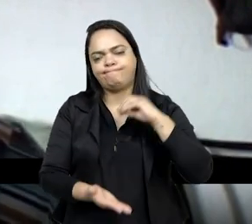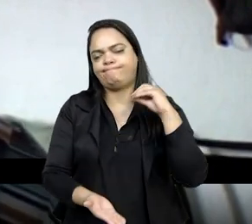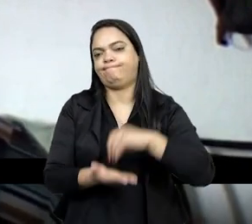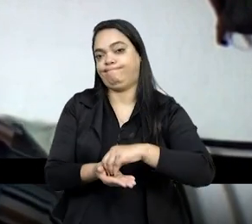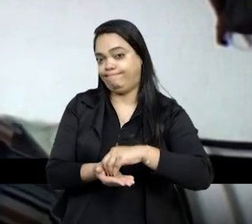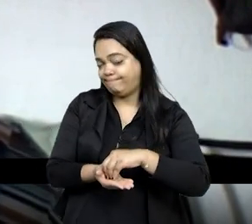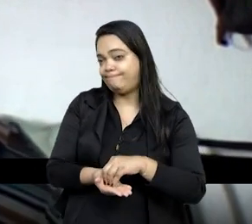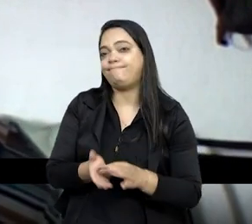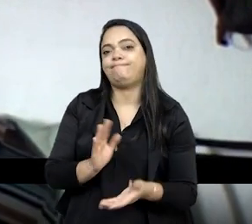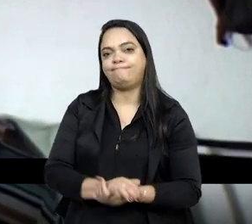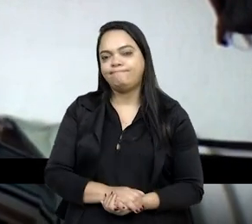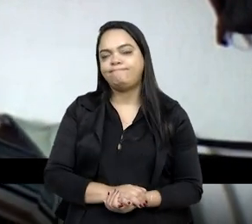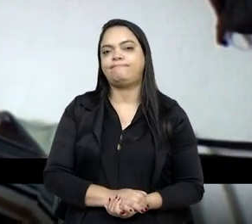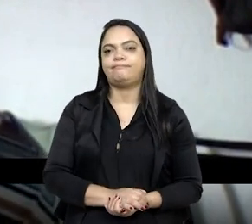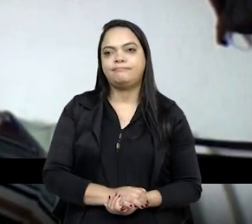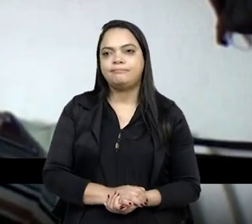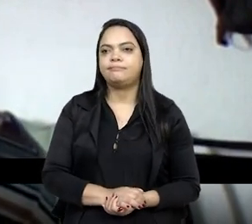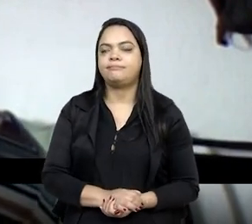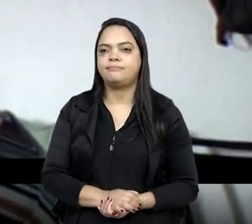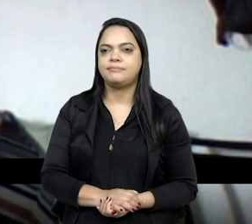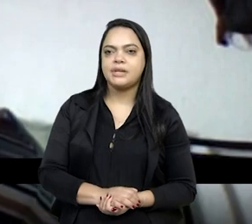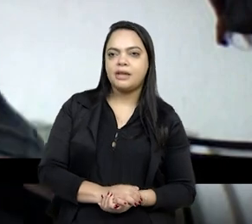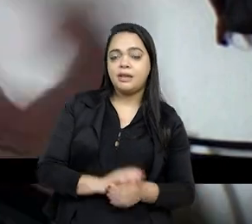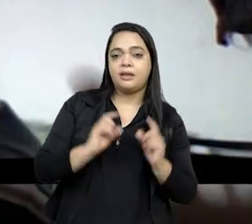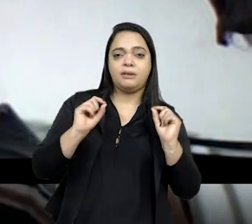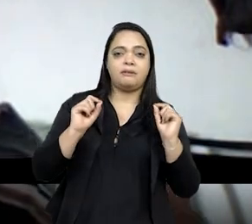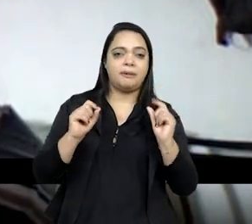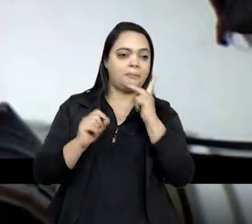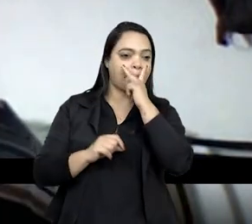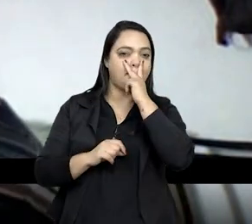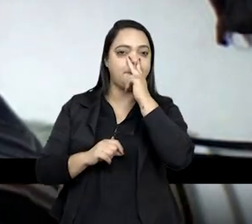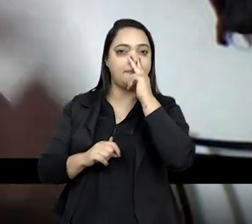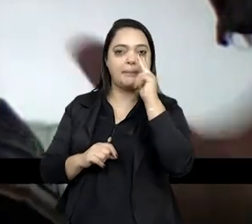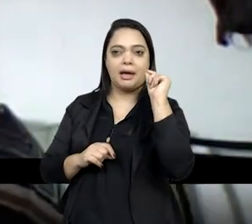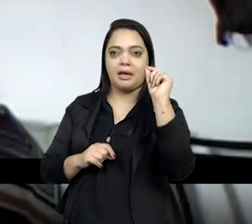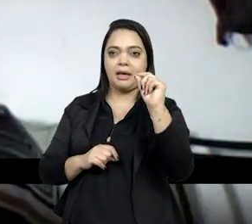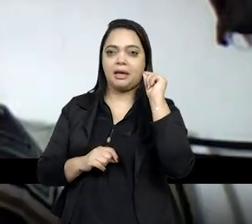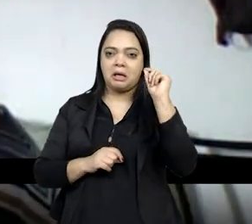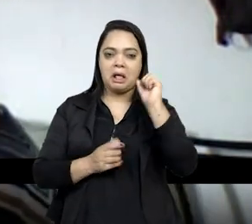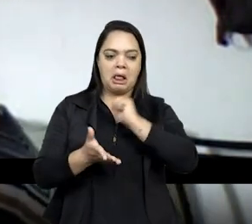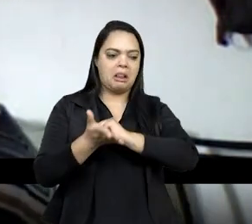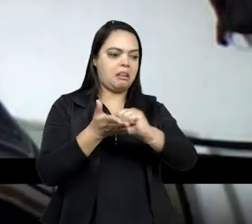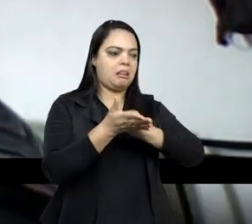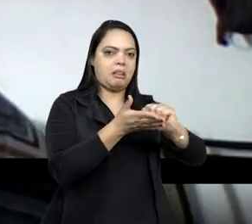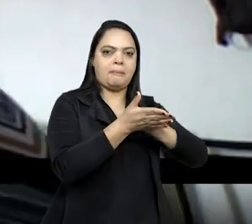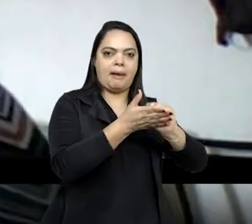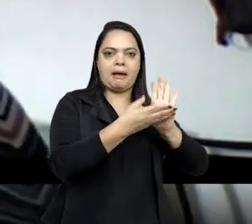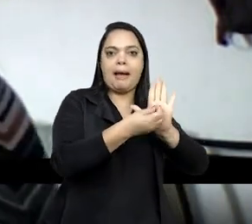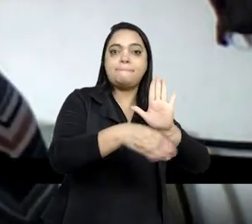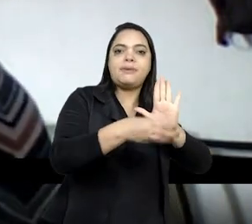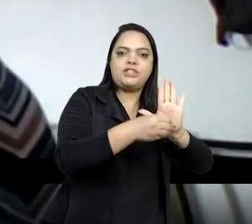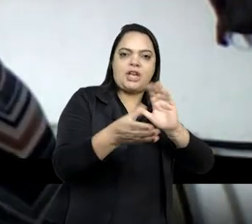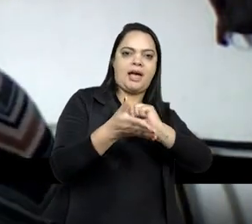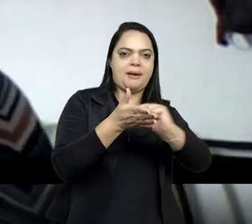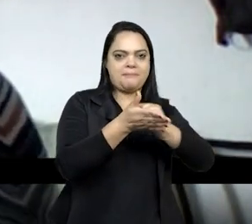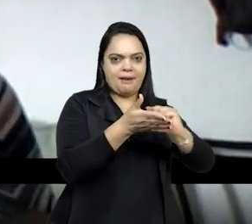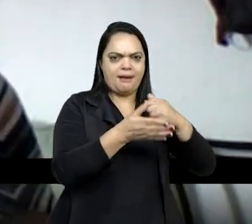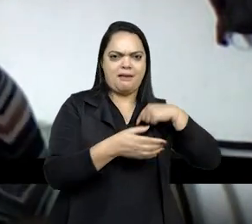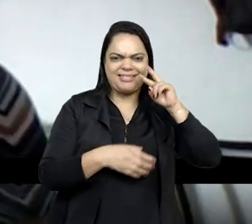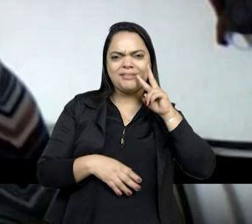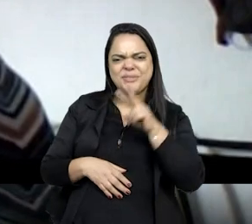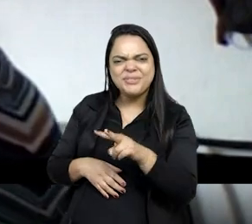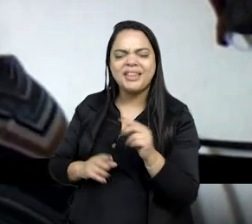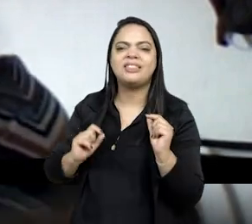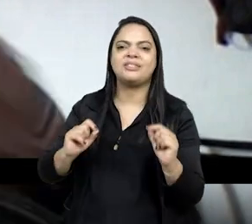vezes isso vem sendo apagado, né, por uma força da mídia, etc, etc. Eu estava vendo